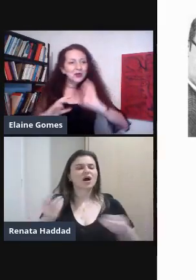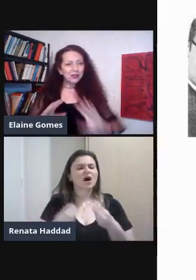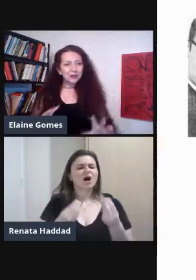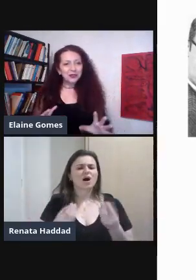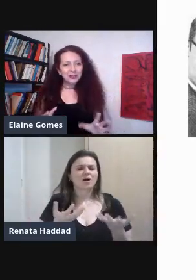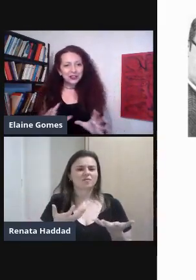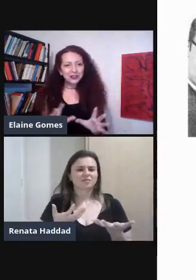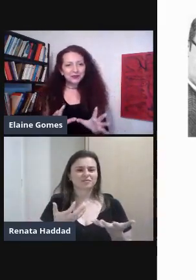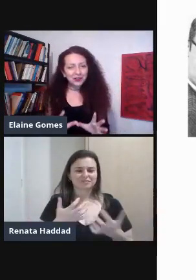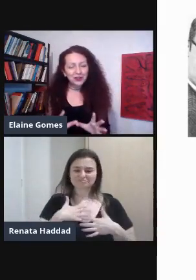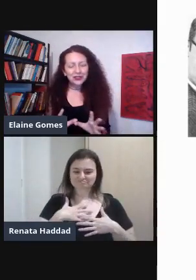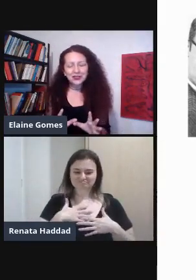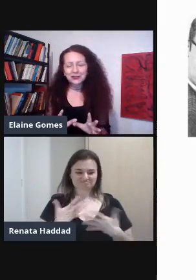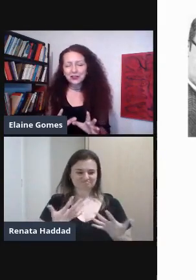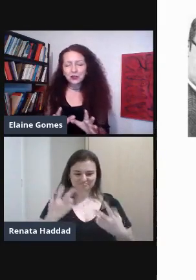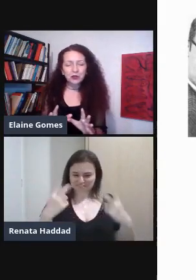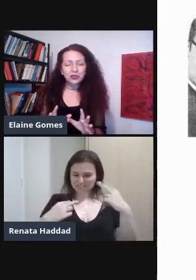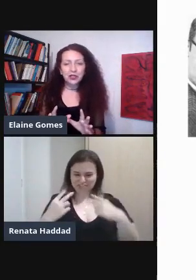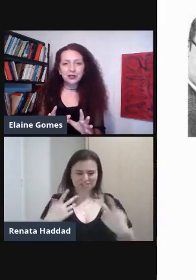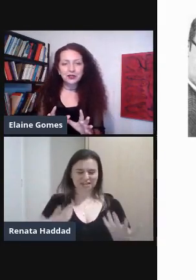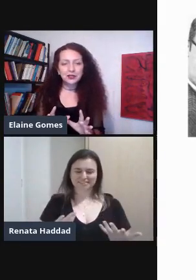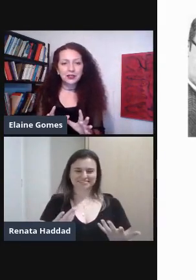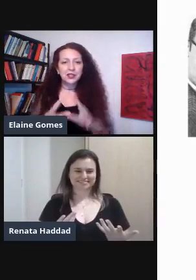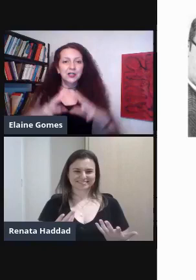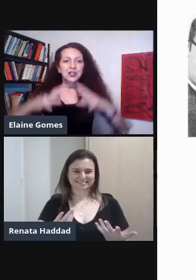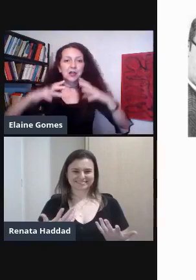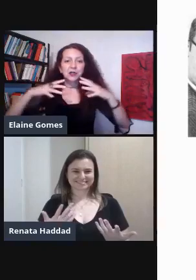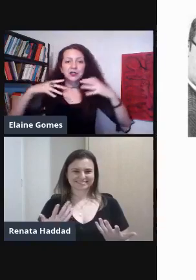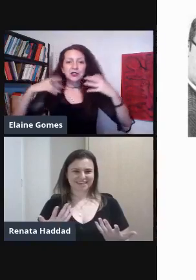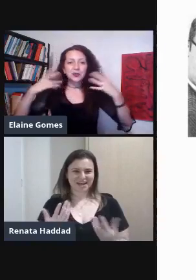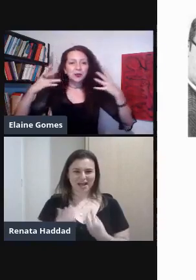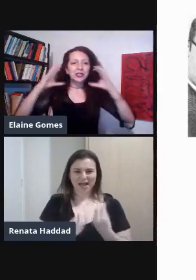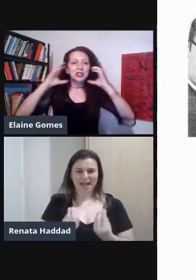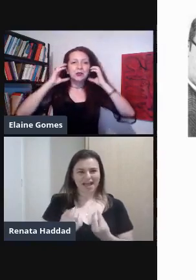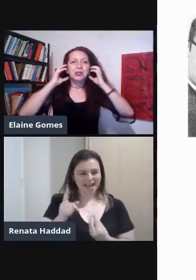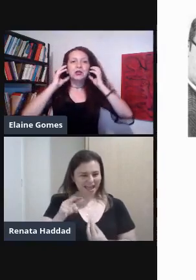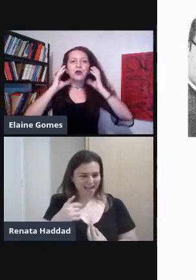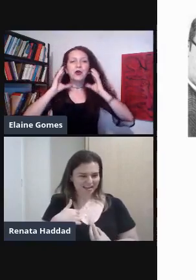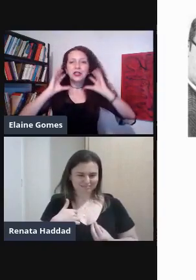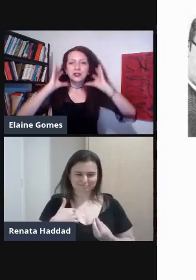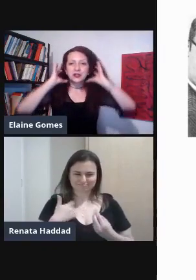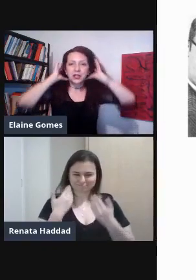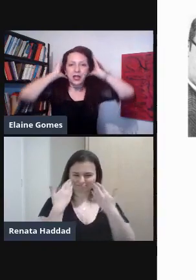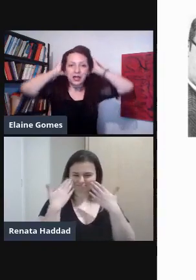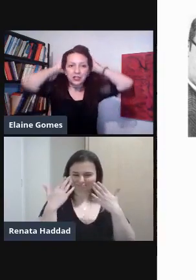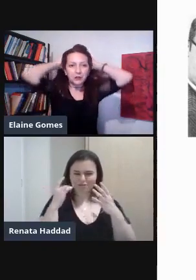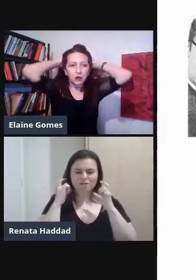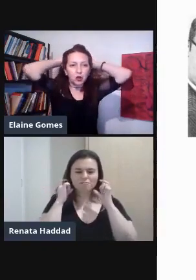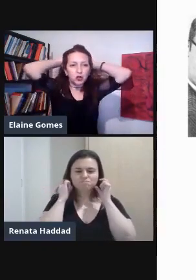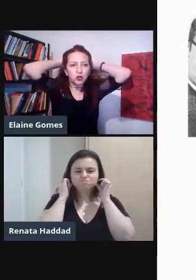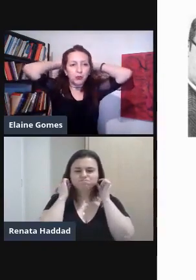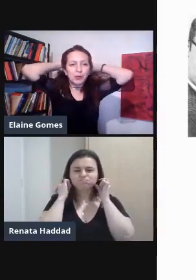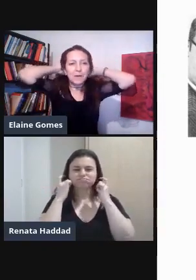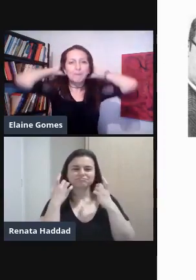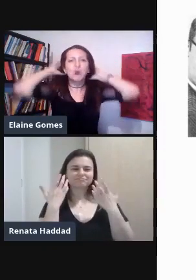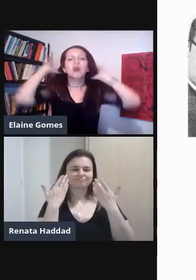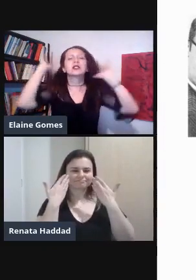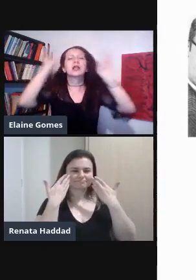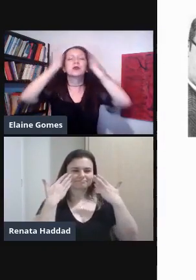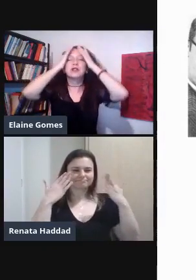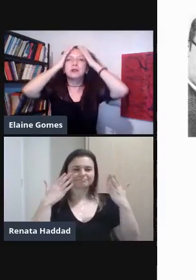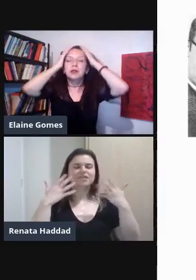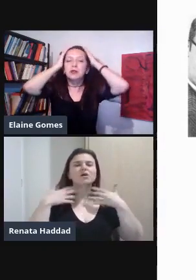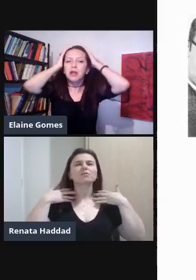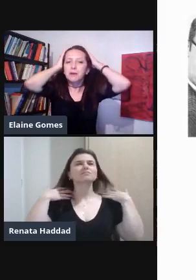no visual Né minha gente Nossa Visual de Tarsila Já era uma coisa exuberante Brincões Ela deixava o rosto Bem à